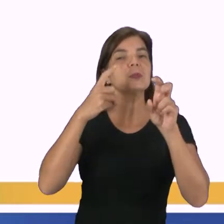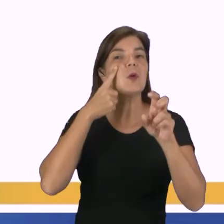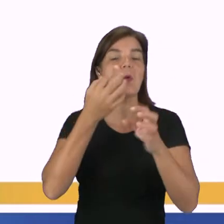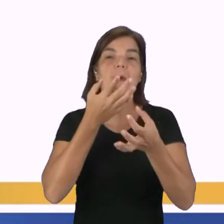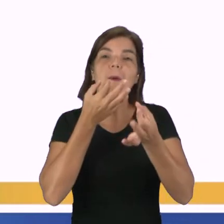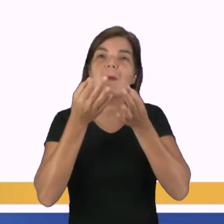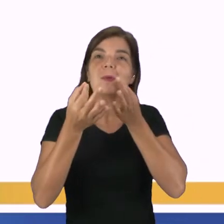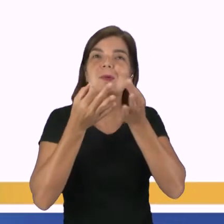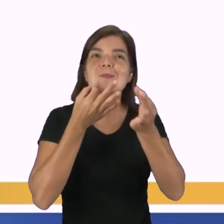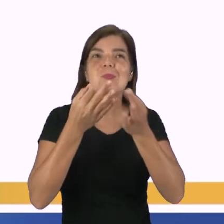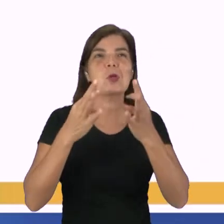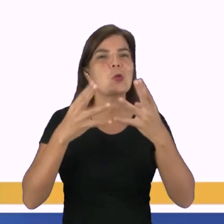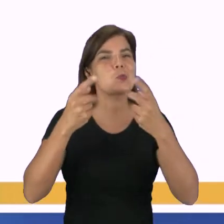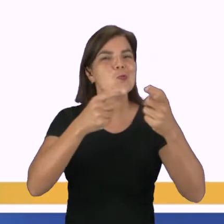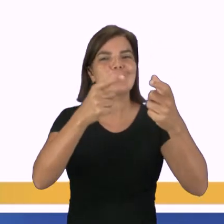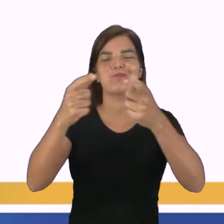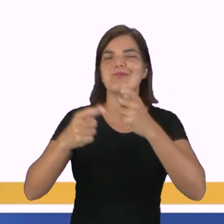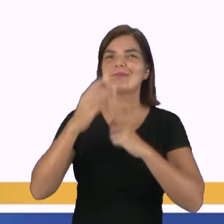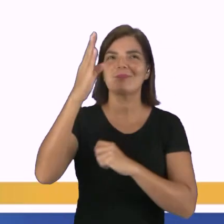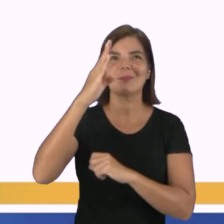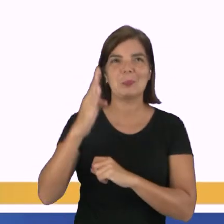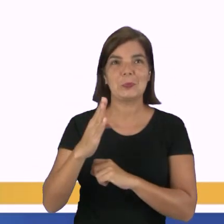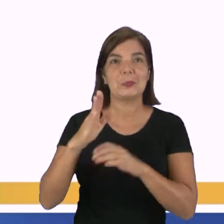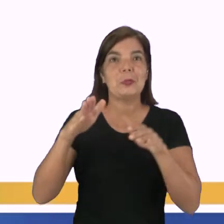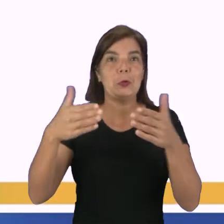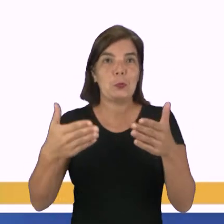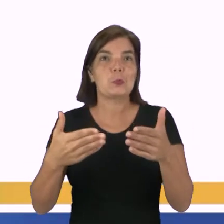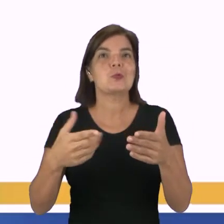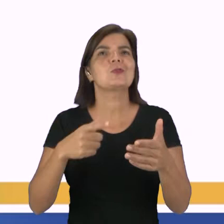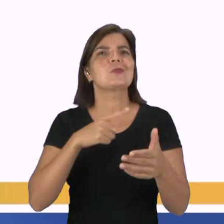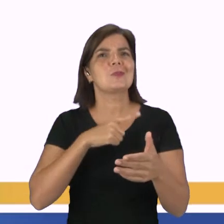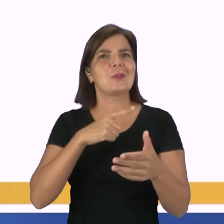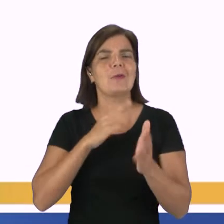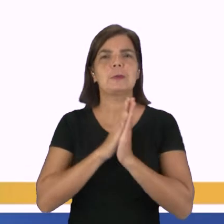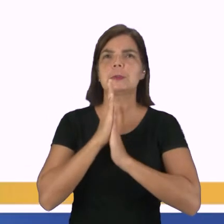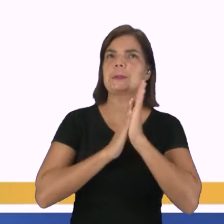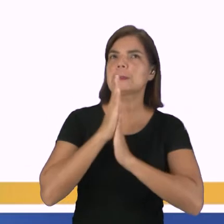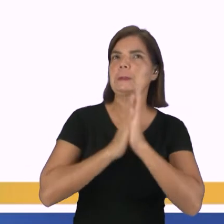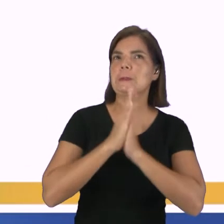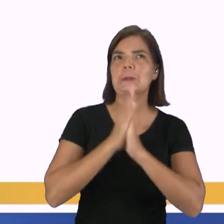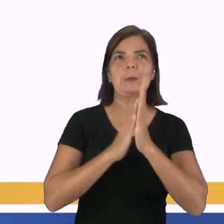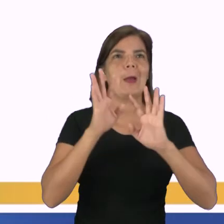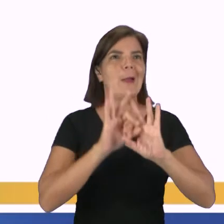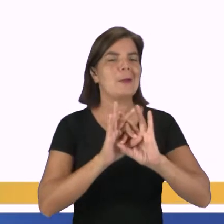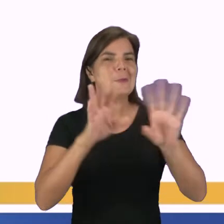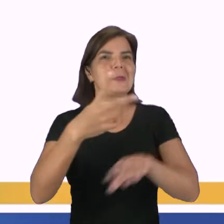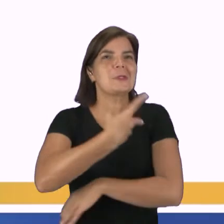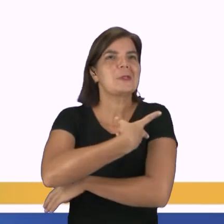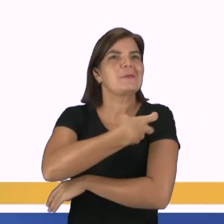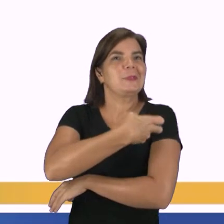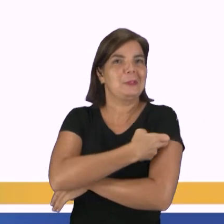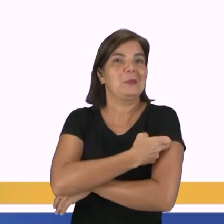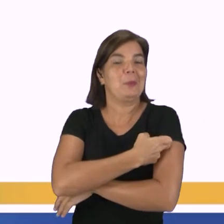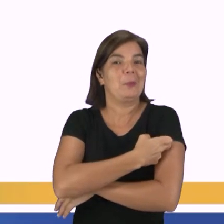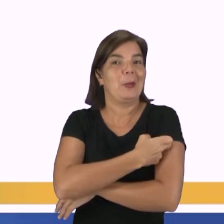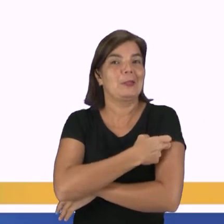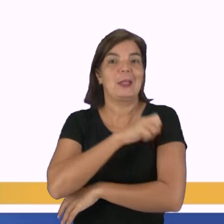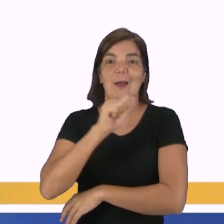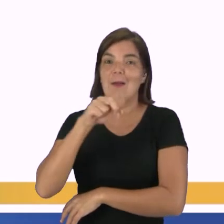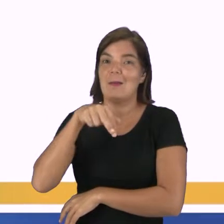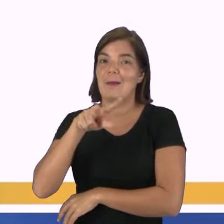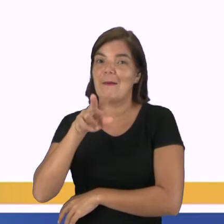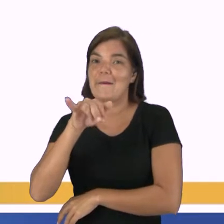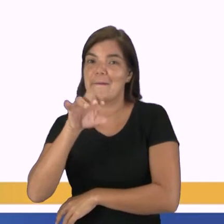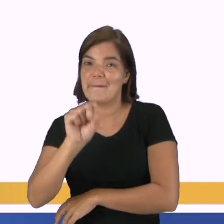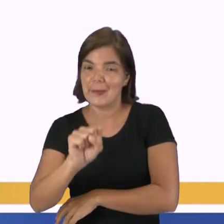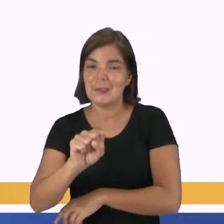opiniões em todos os lugares do Brasil. Enquanto muitos estavam ansiosos para a liberação da vacina por parte